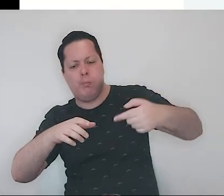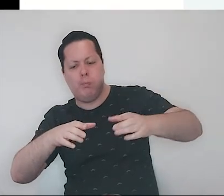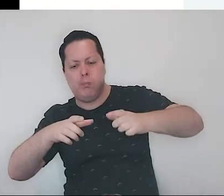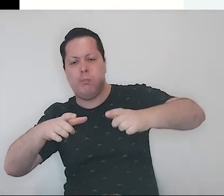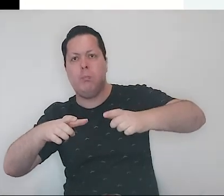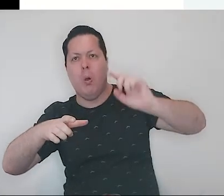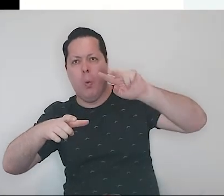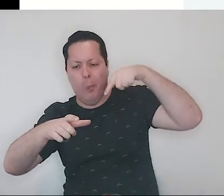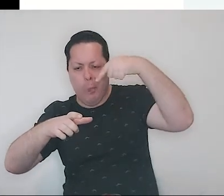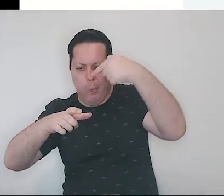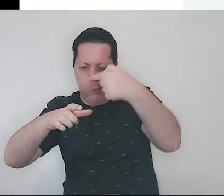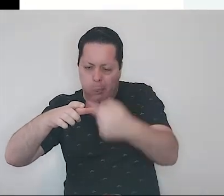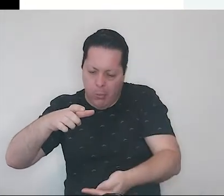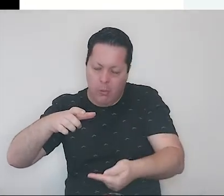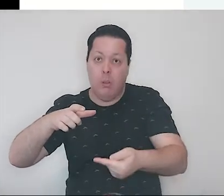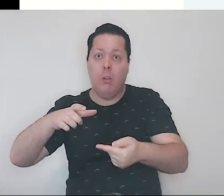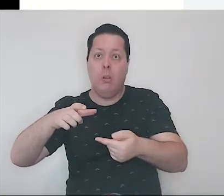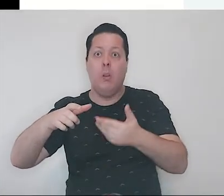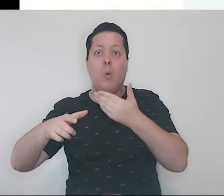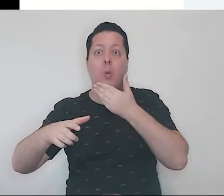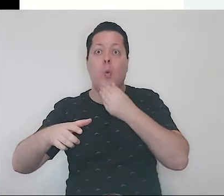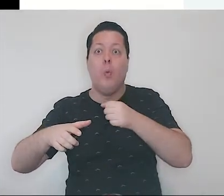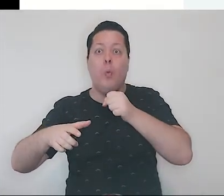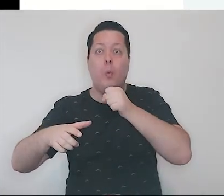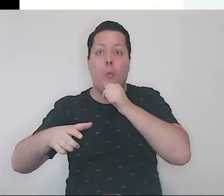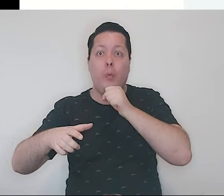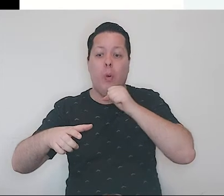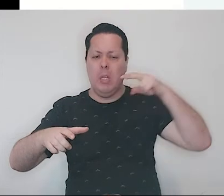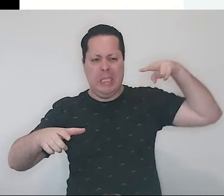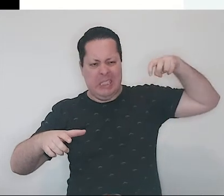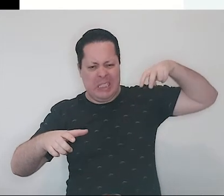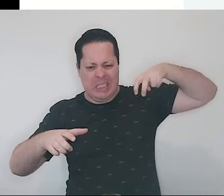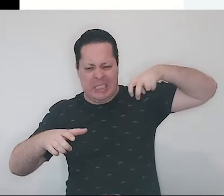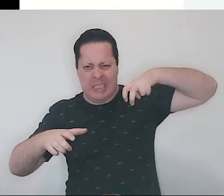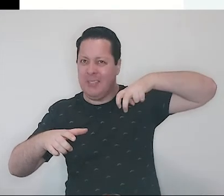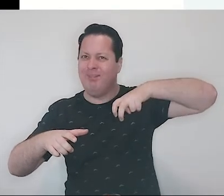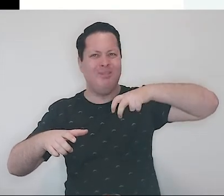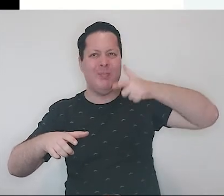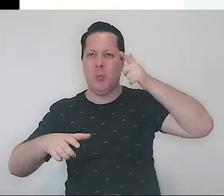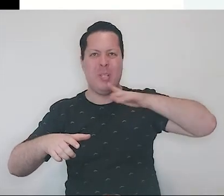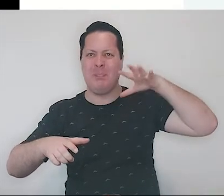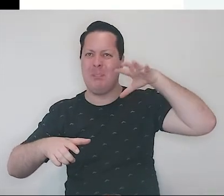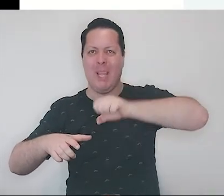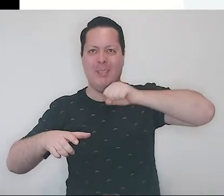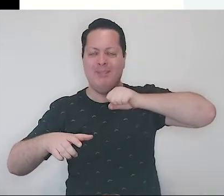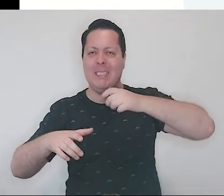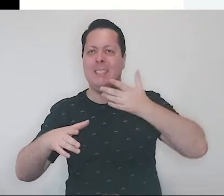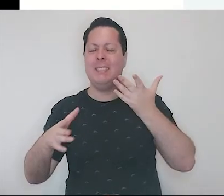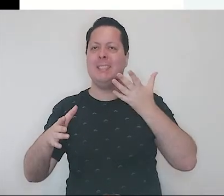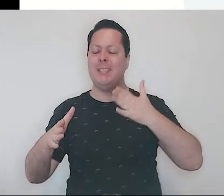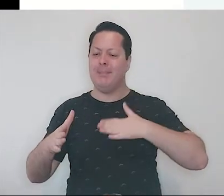E o vovô não conseguiu salvar os bolinhos para comer no almoço. E, para o seu espanto,